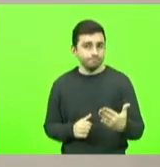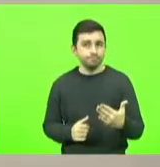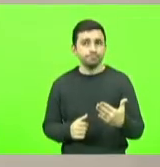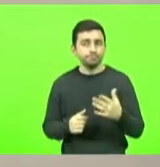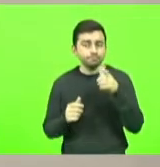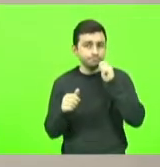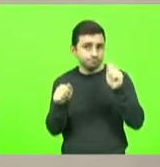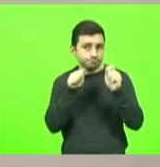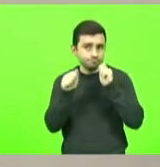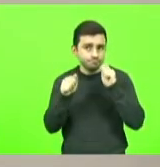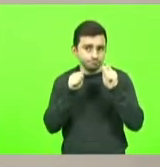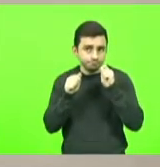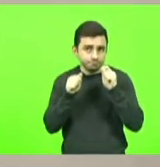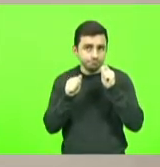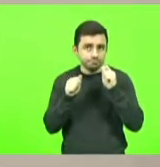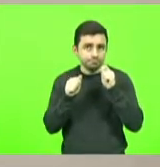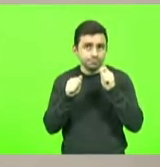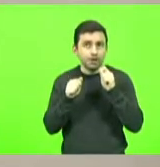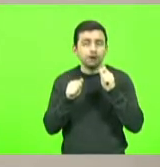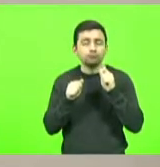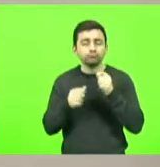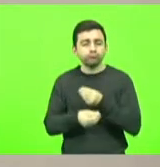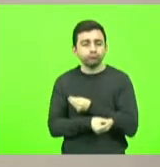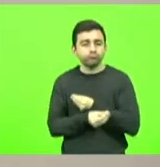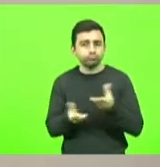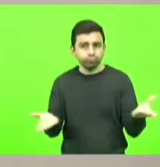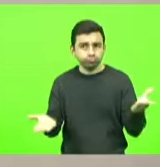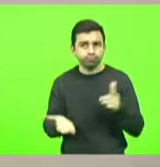proceda à distribuição de expediente.